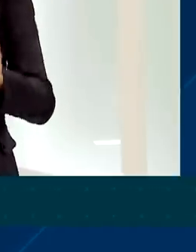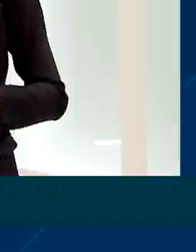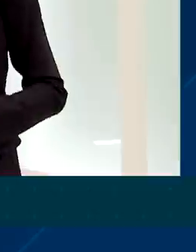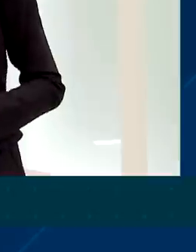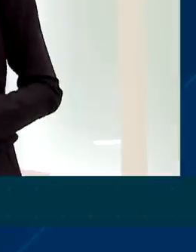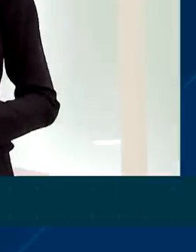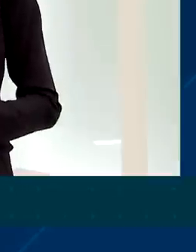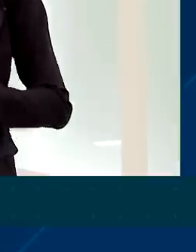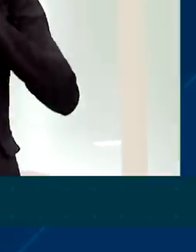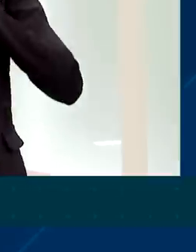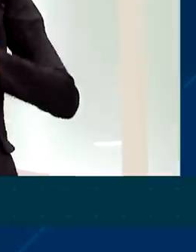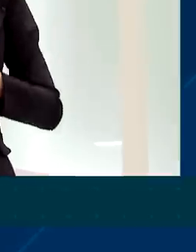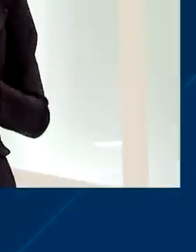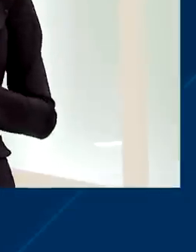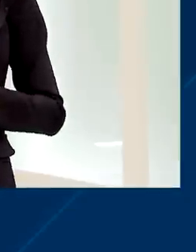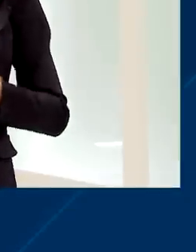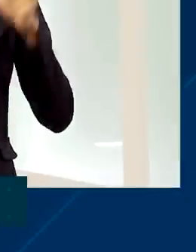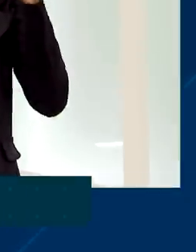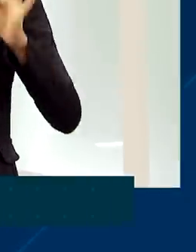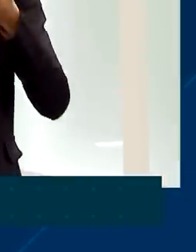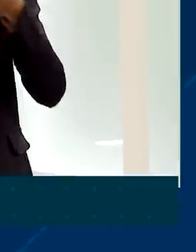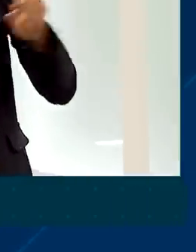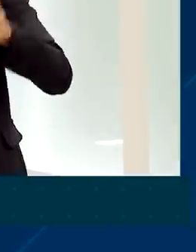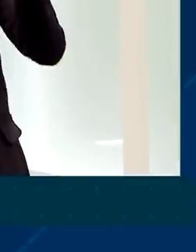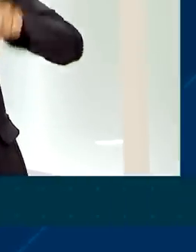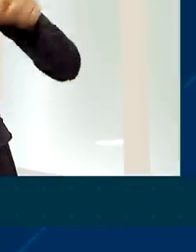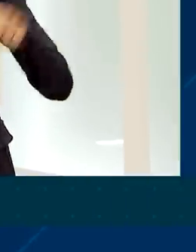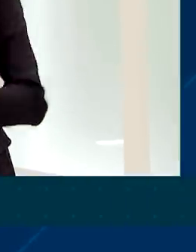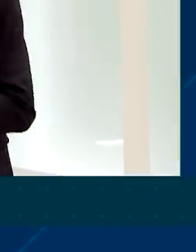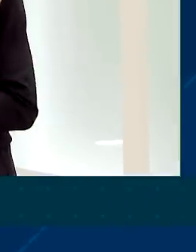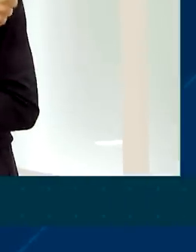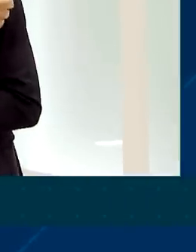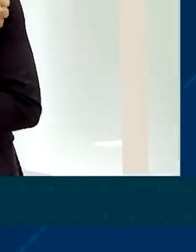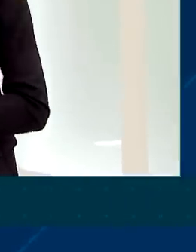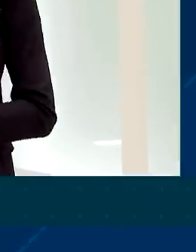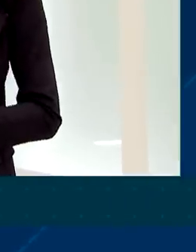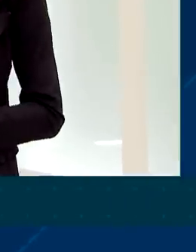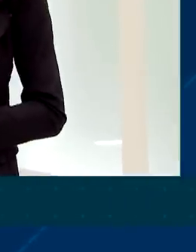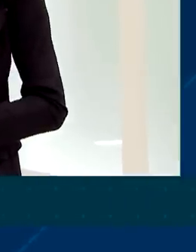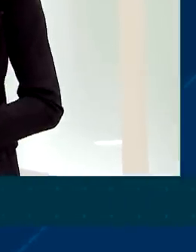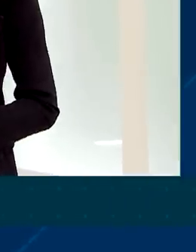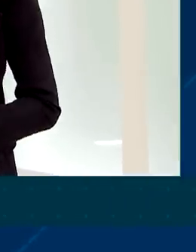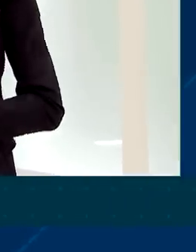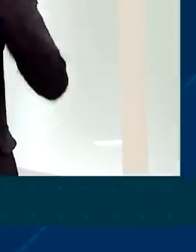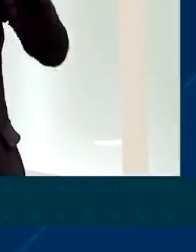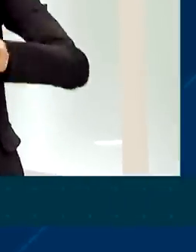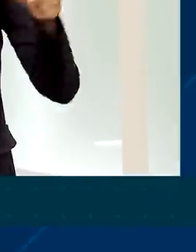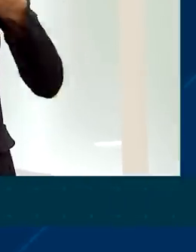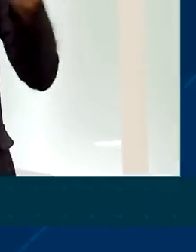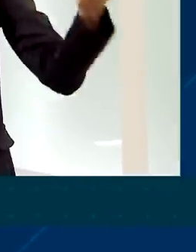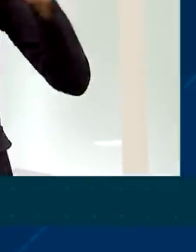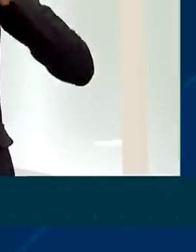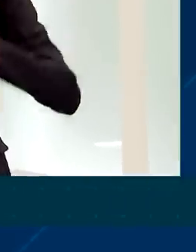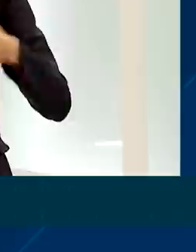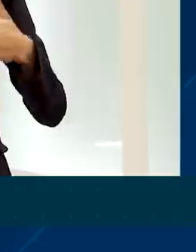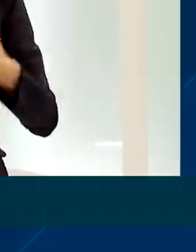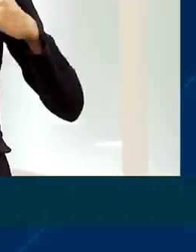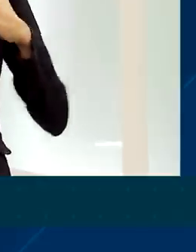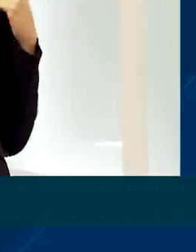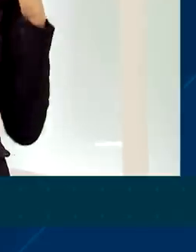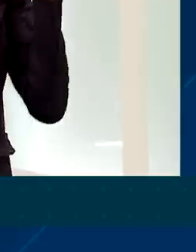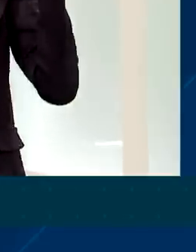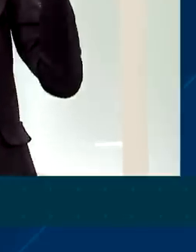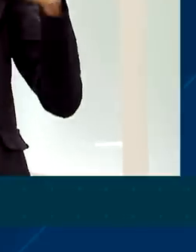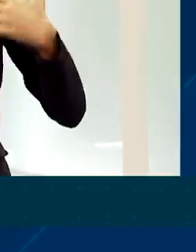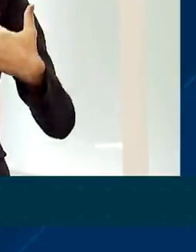e falar como eu, né. Fico muito feliz que você seja um aluno, uma aluna, muito boa, uma pessoa muito boa. E como eu